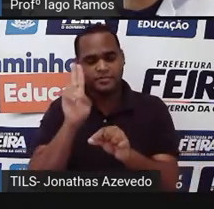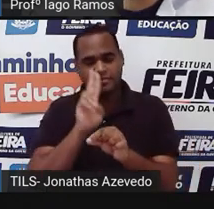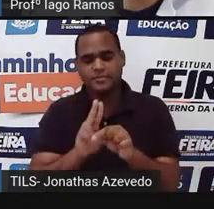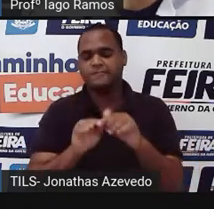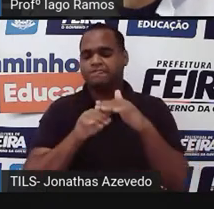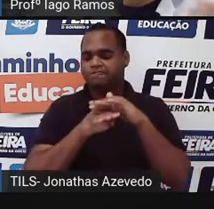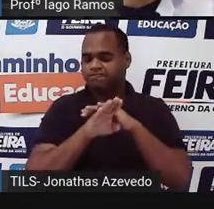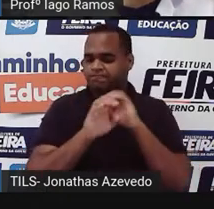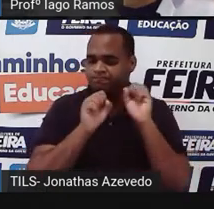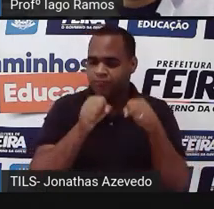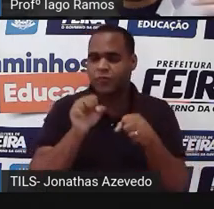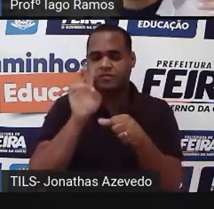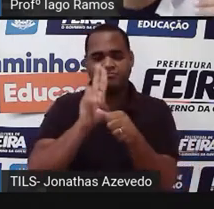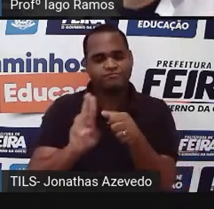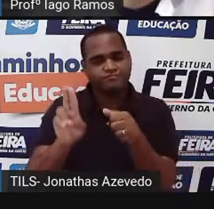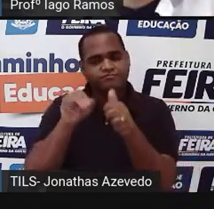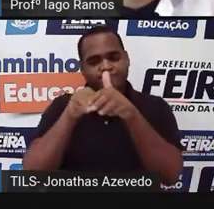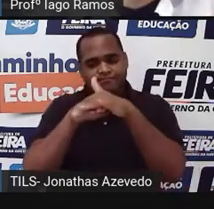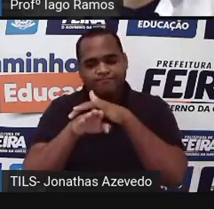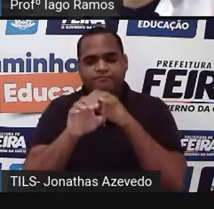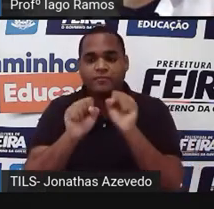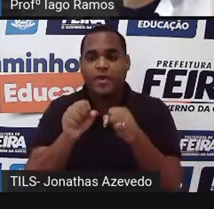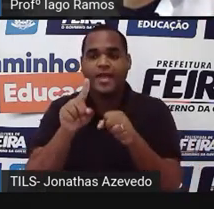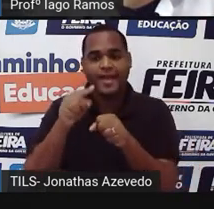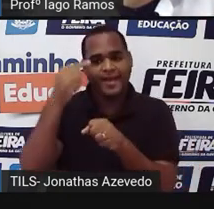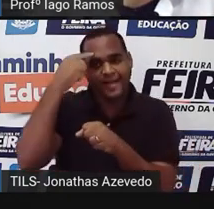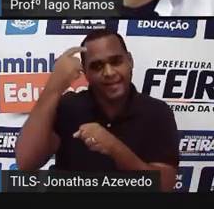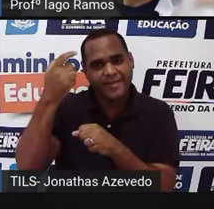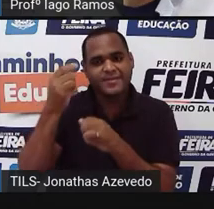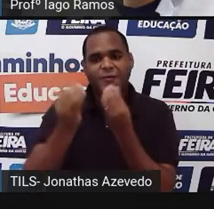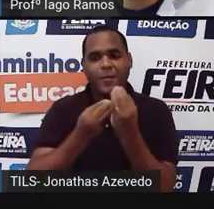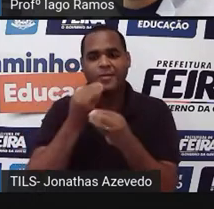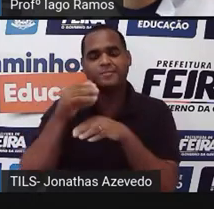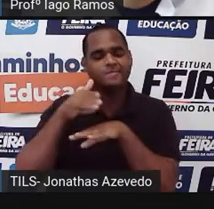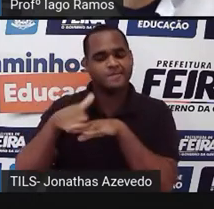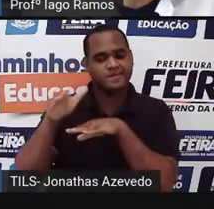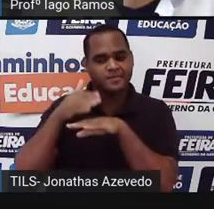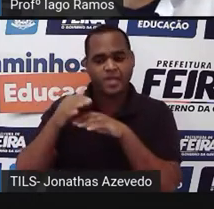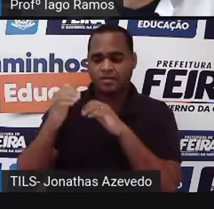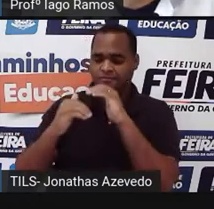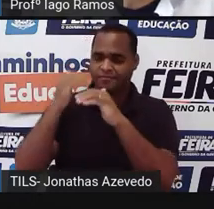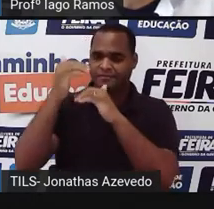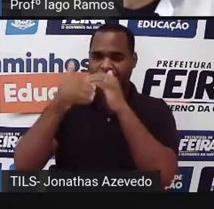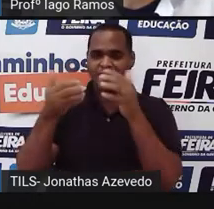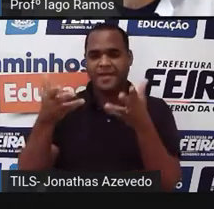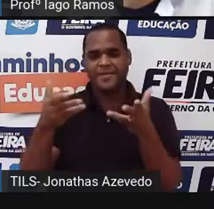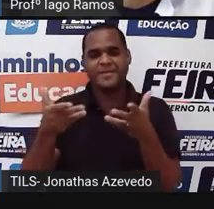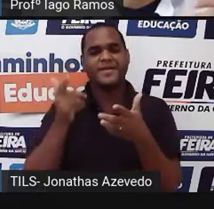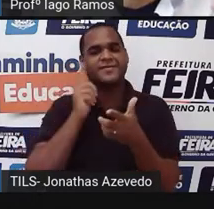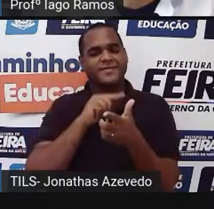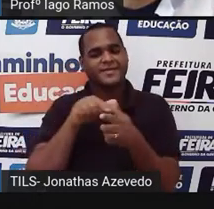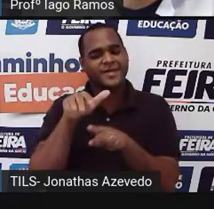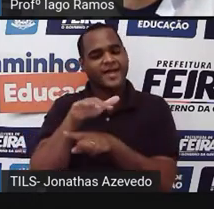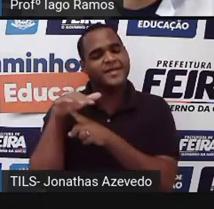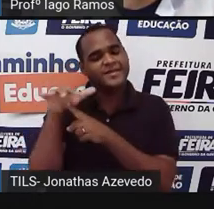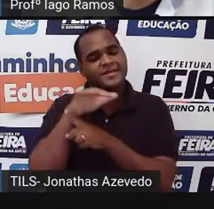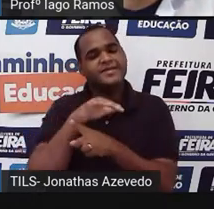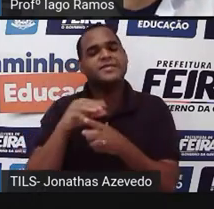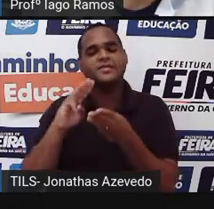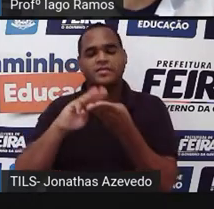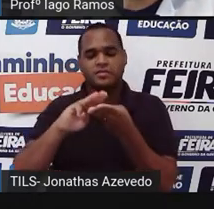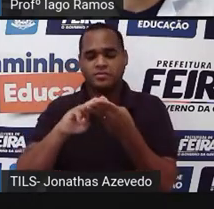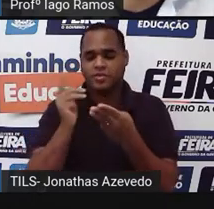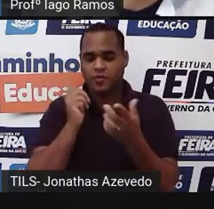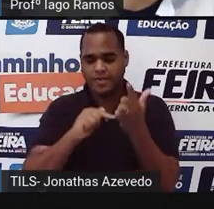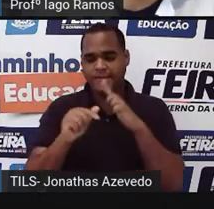tá? a nossa mente começa a desenvolver habilidade né? e aí a gente vai fazendo cada